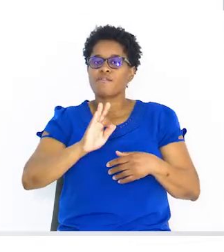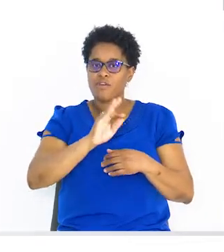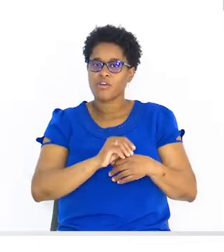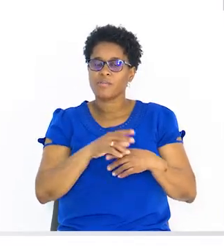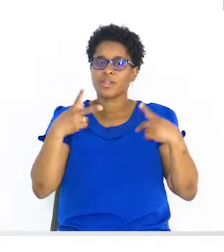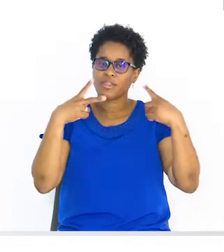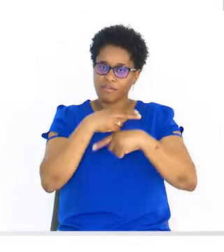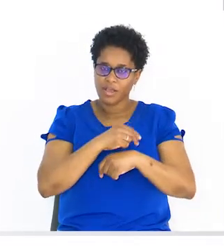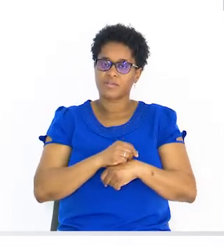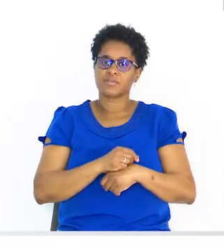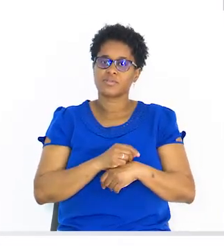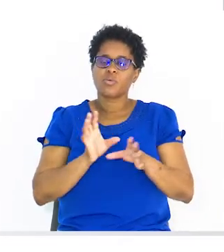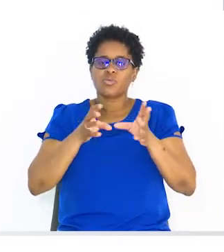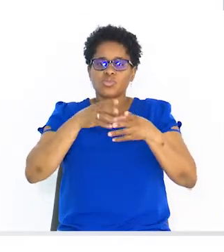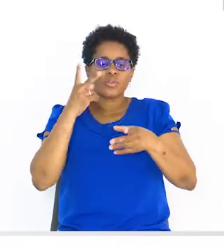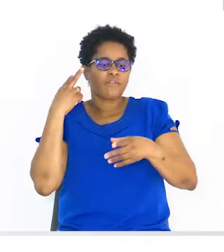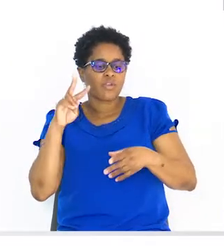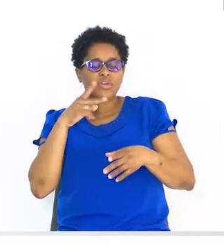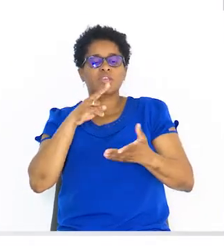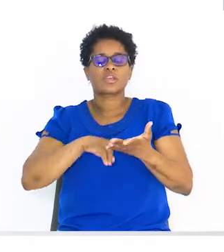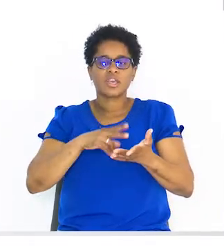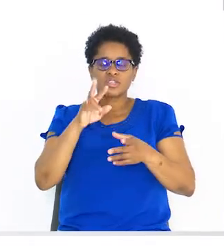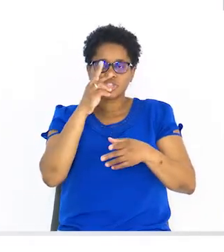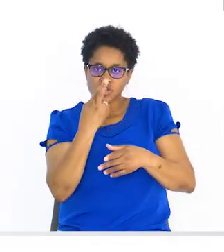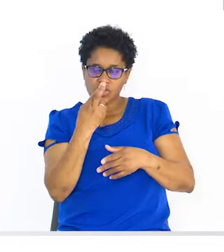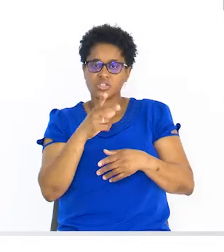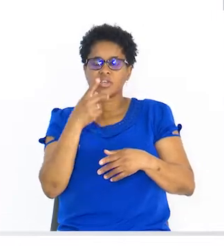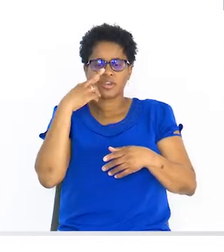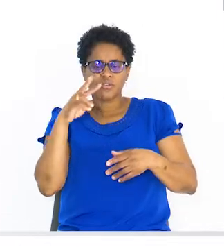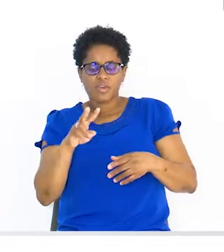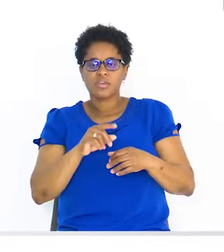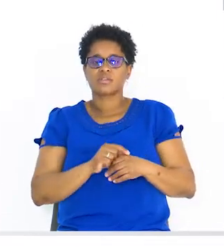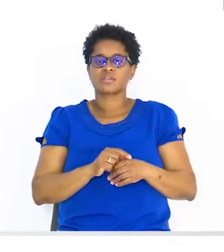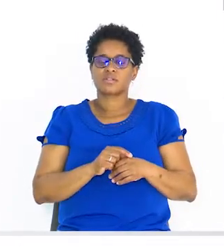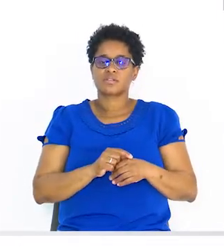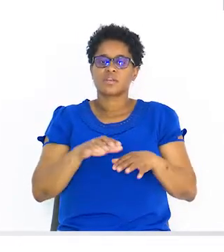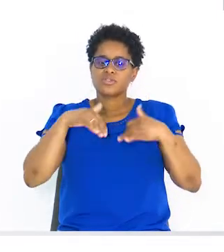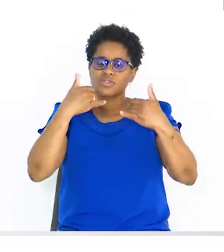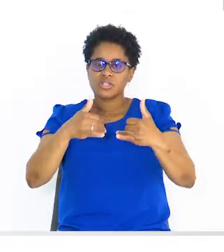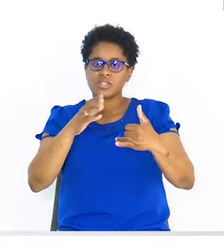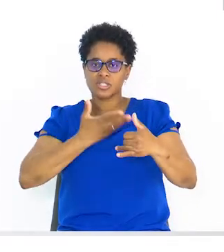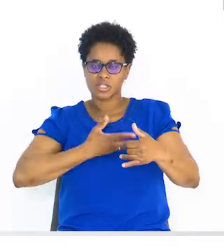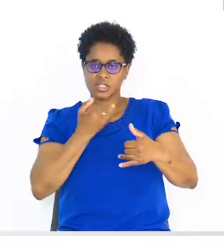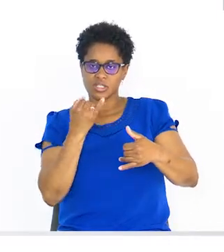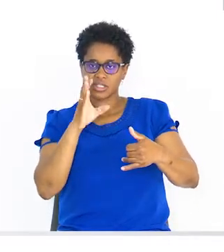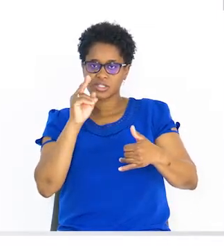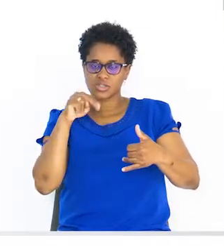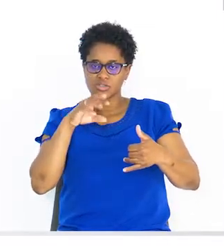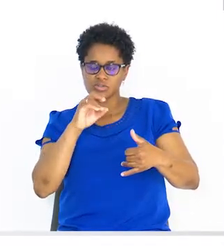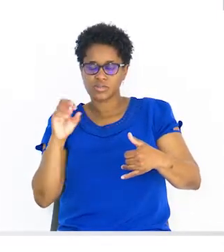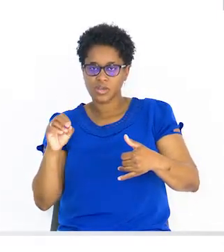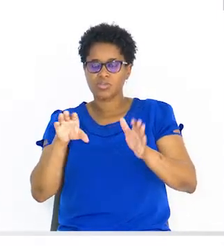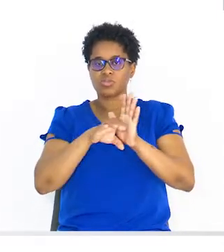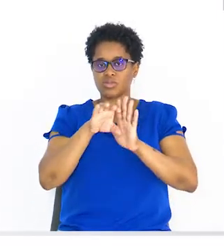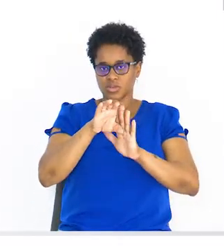forma de intervalo o conjunto de valores reais de x que verificam a seguinte disjunção de